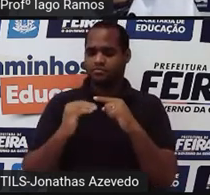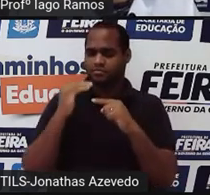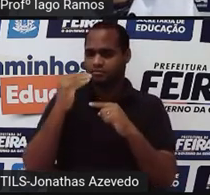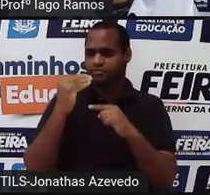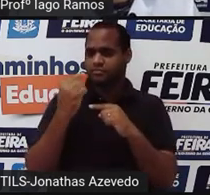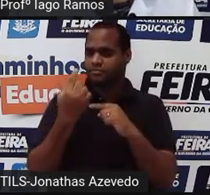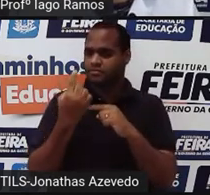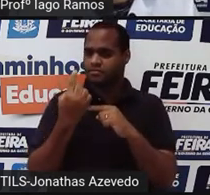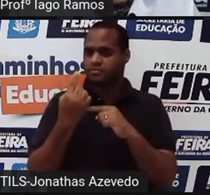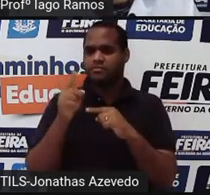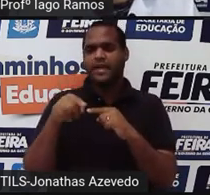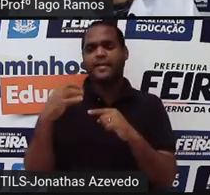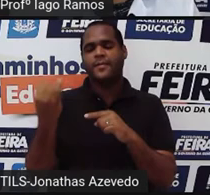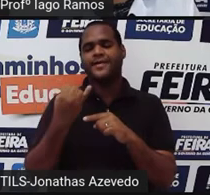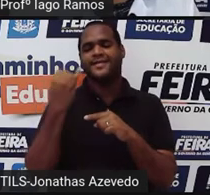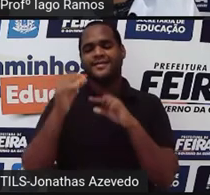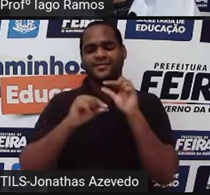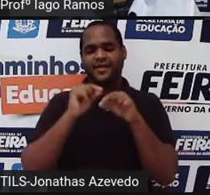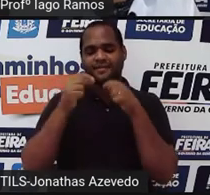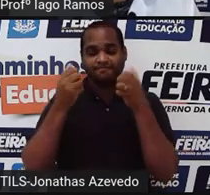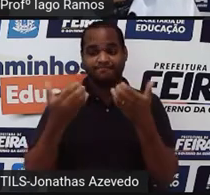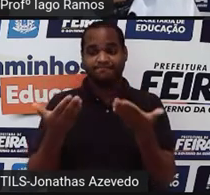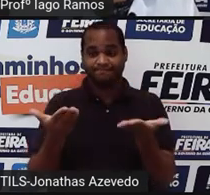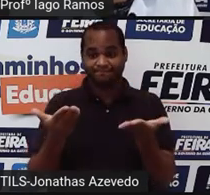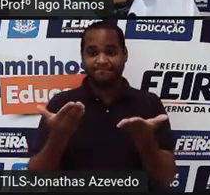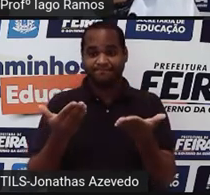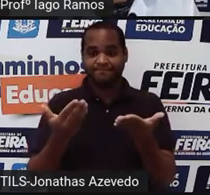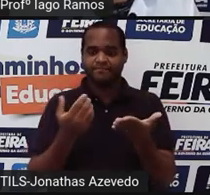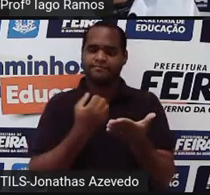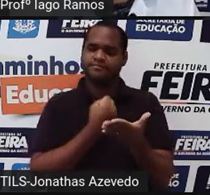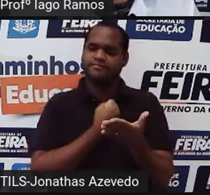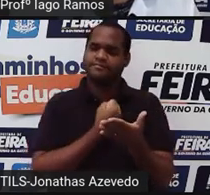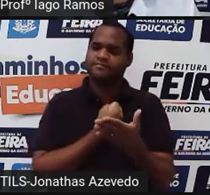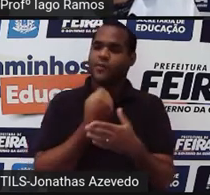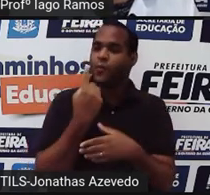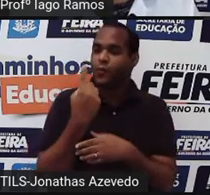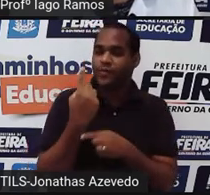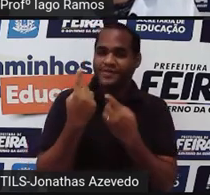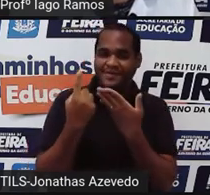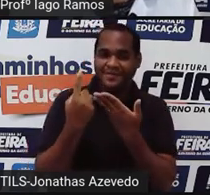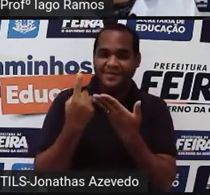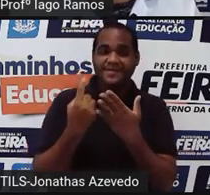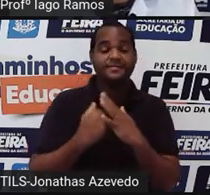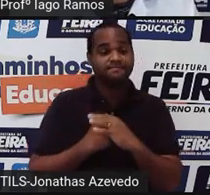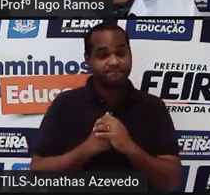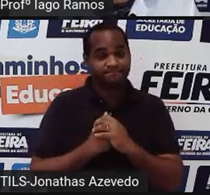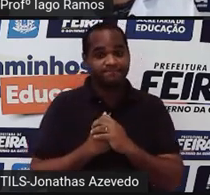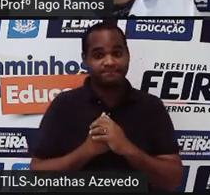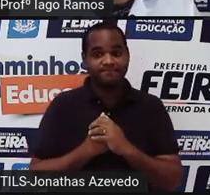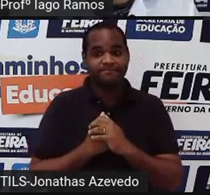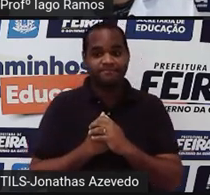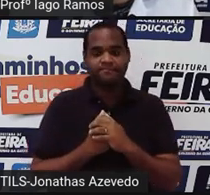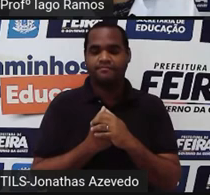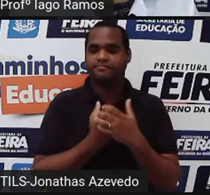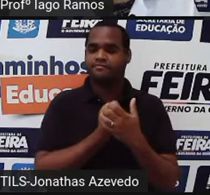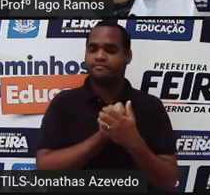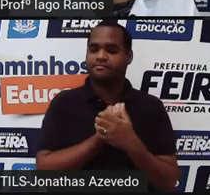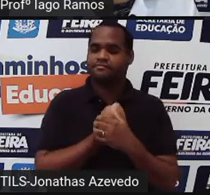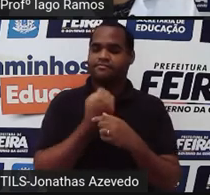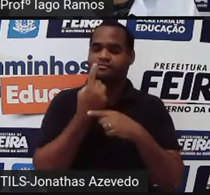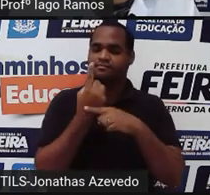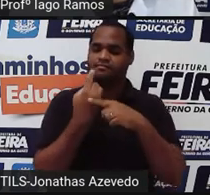olha só o que é tem de interessante, né? Esse 1 aqui, ó, do expoente de 1 terço é o